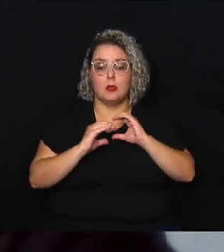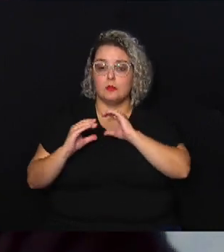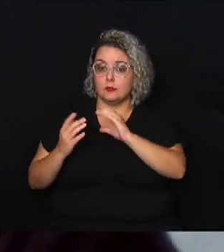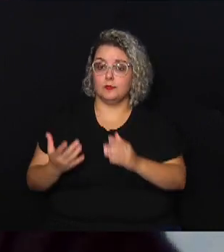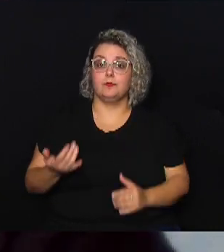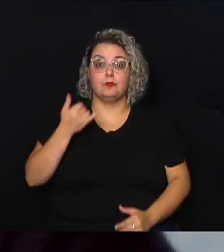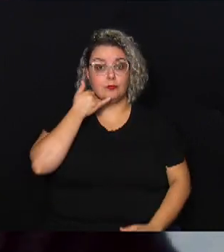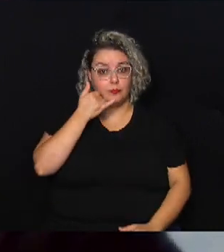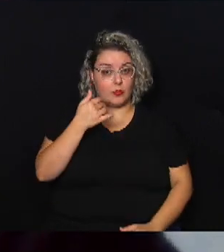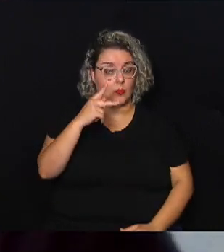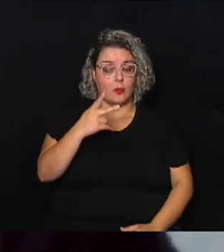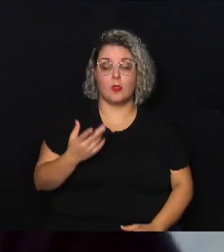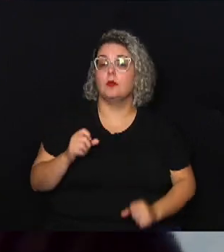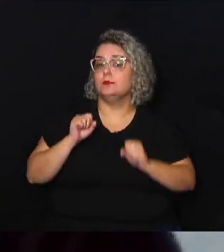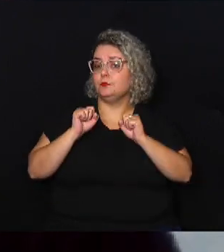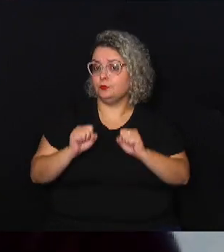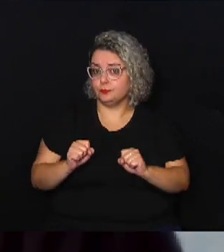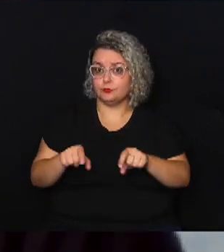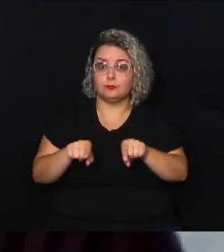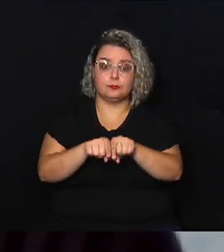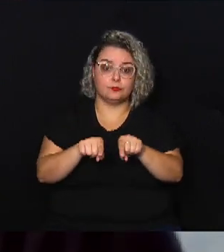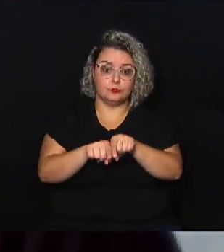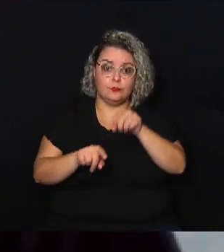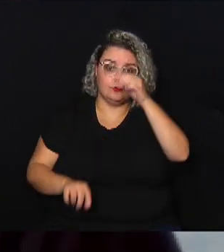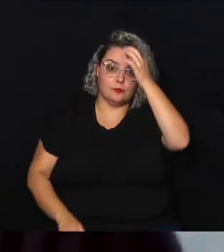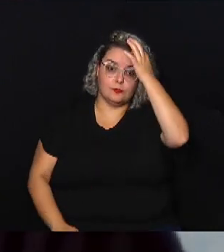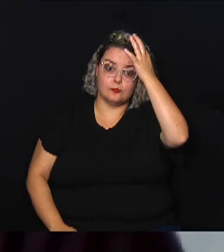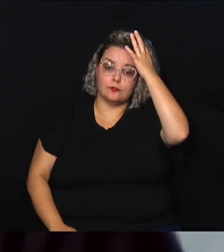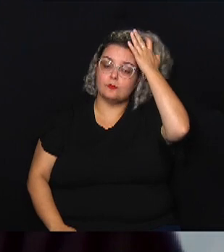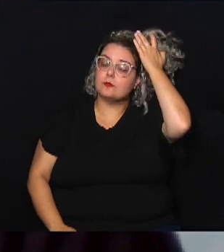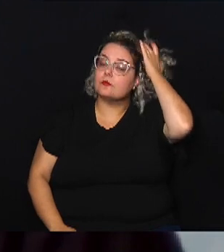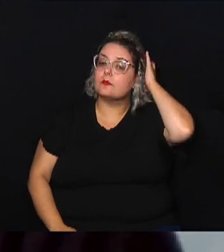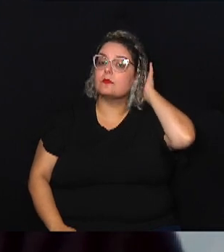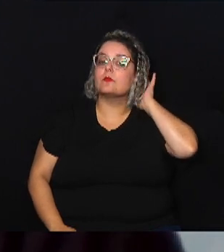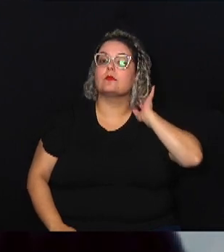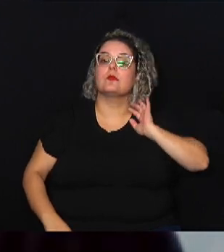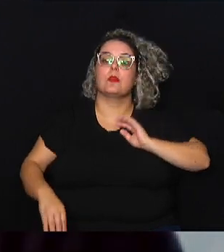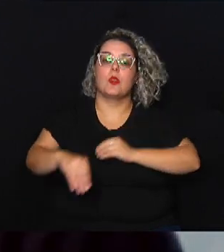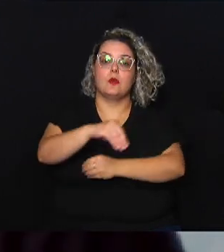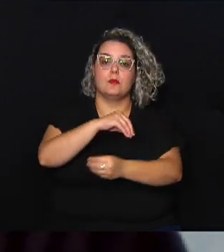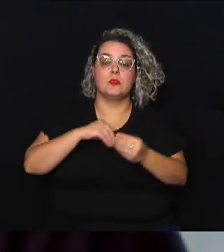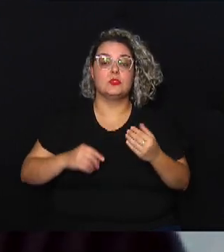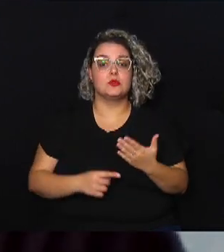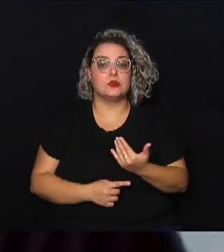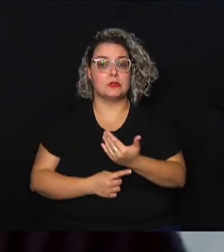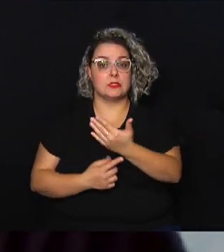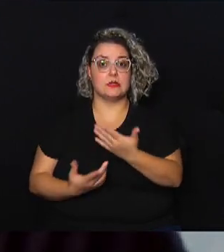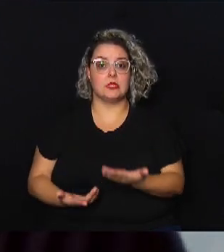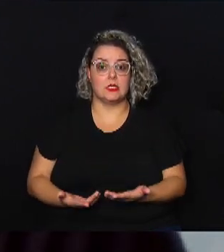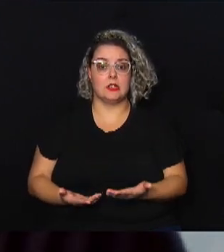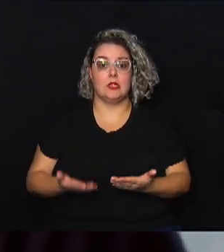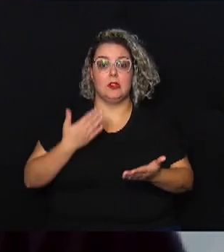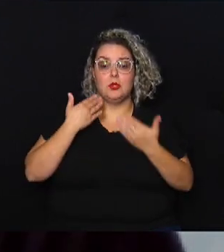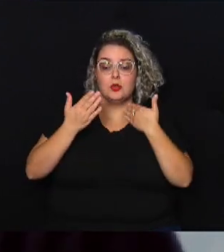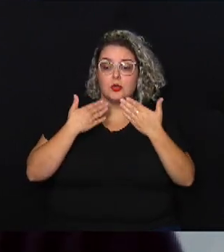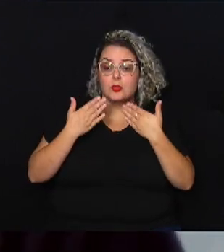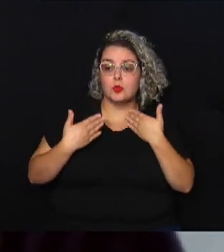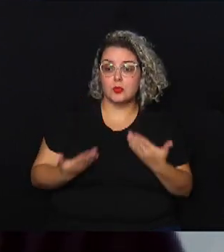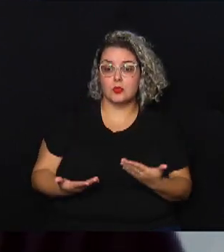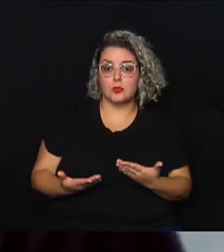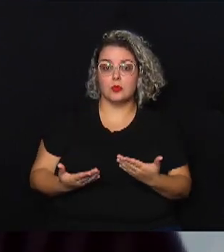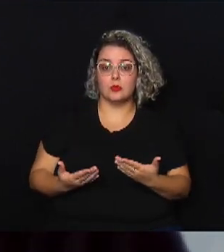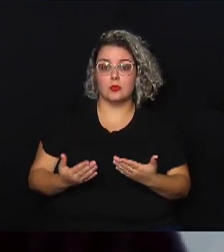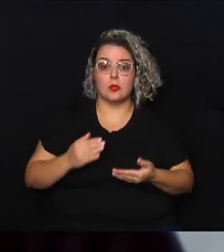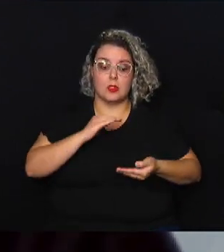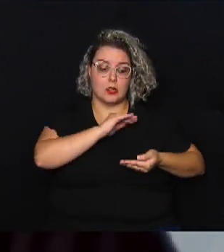celular seria possível inclusive misturar as tecnologias e conversar com a a Defesa